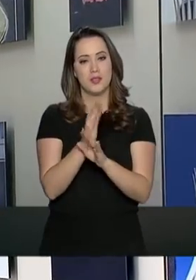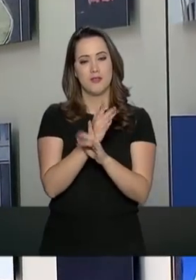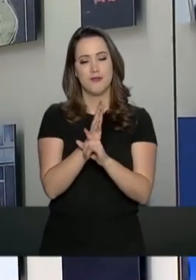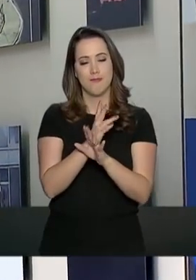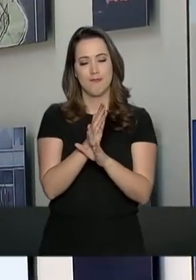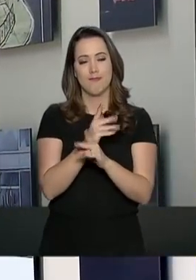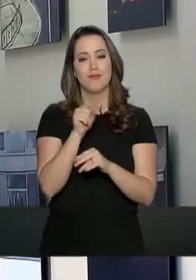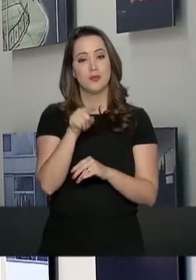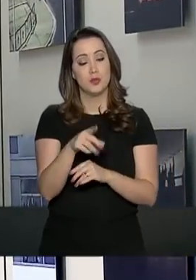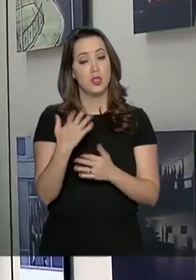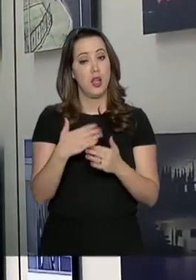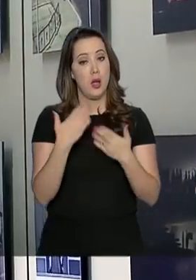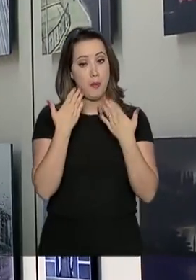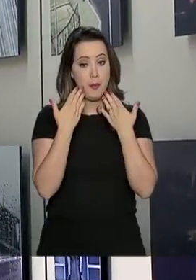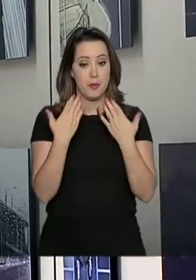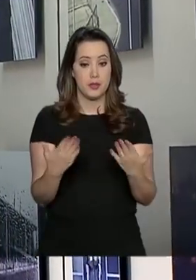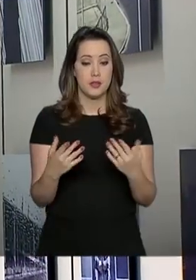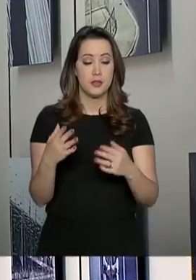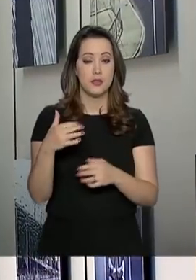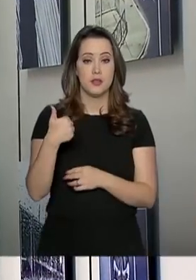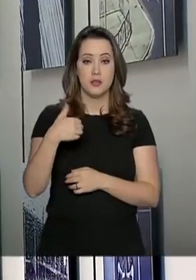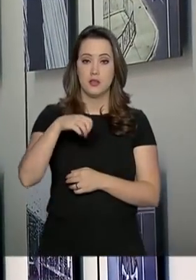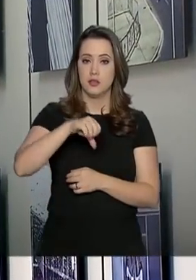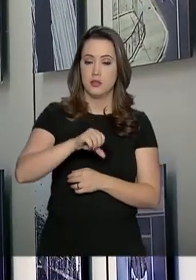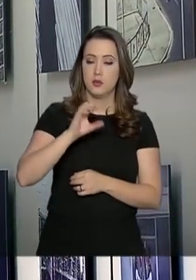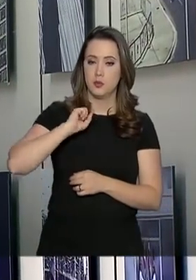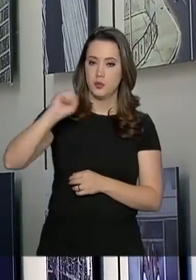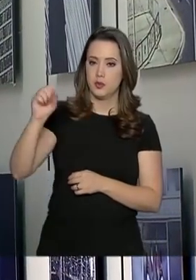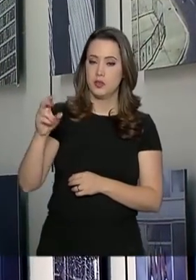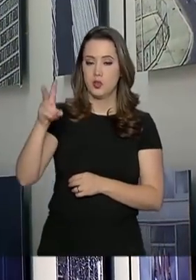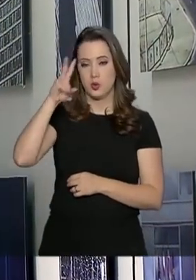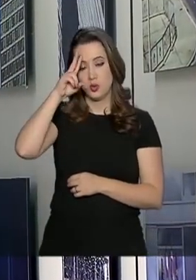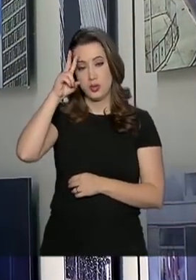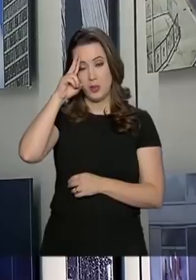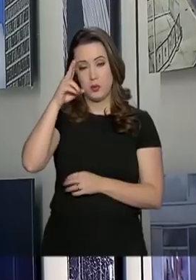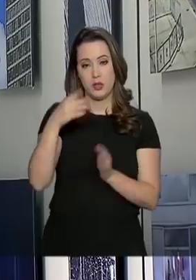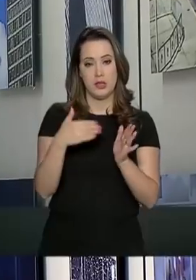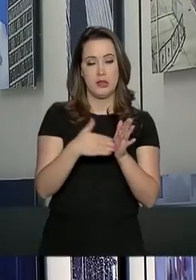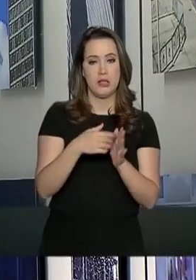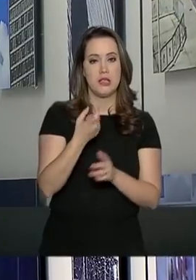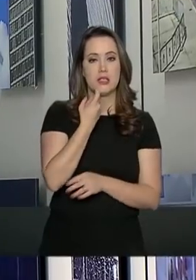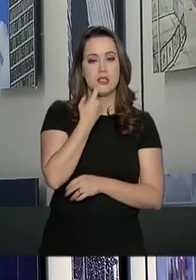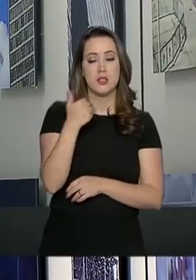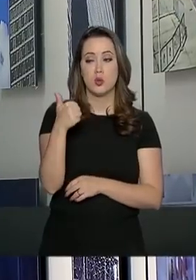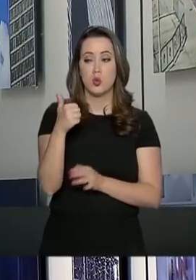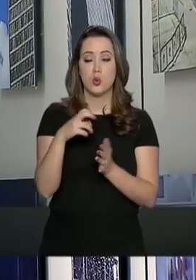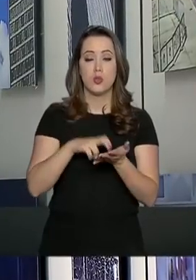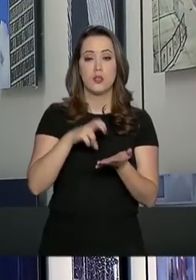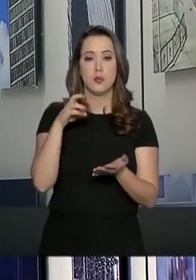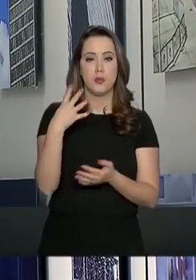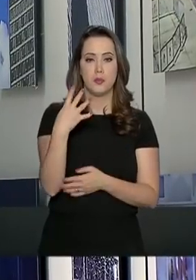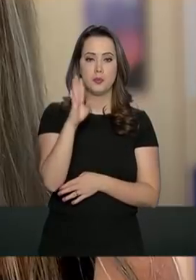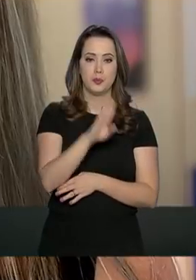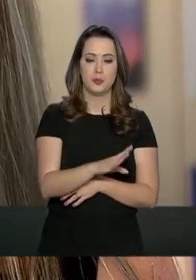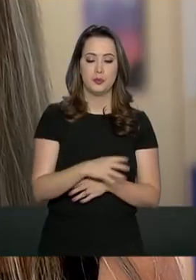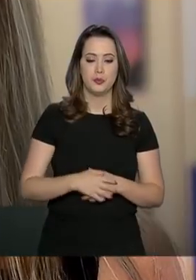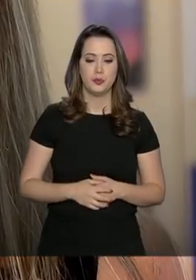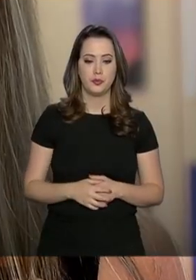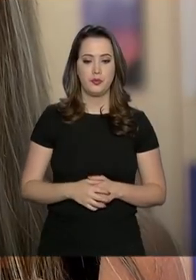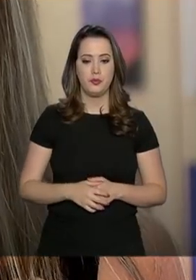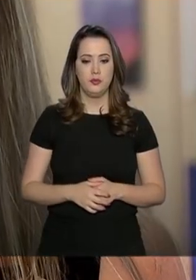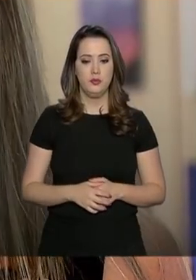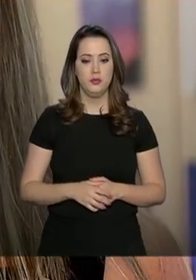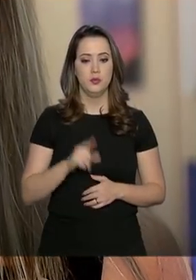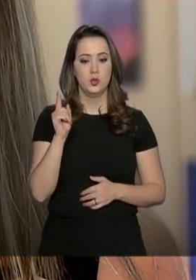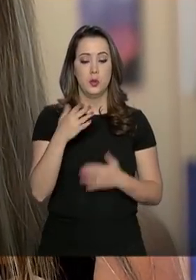aberta ao público até o dia 19 de abril, de segunda a sexta-feira, das 11 da manhã às 4 da tarde. Ela é uma